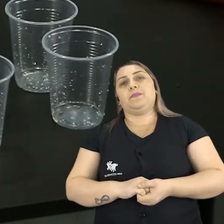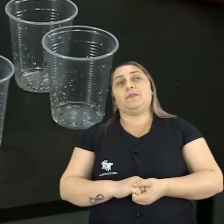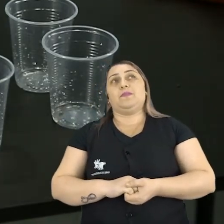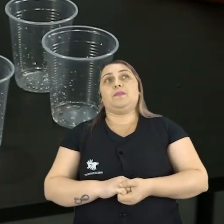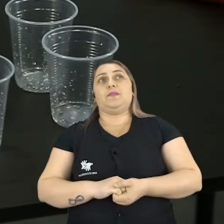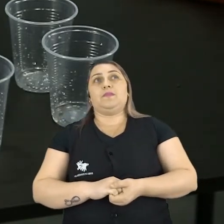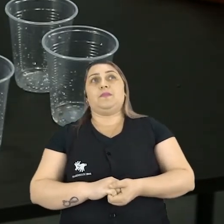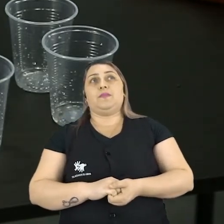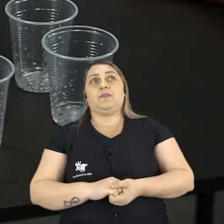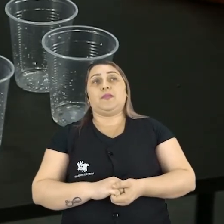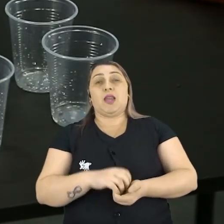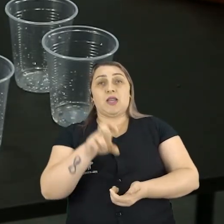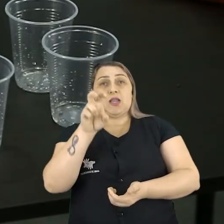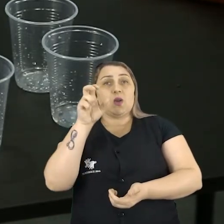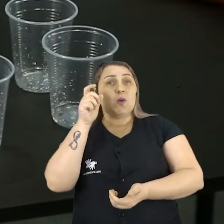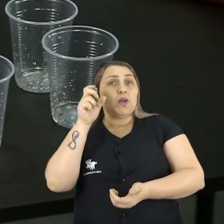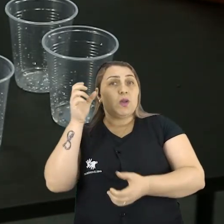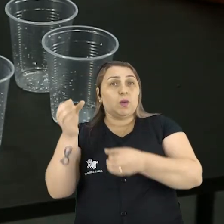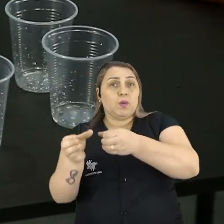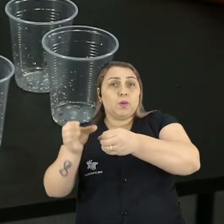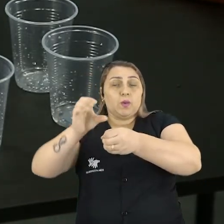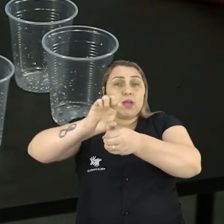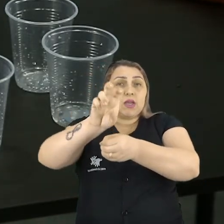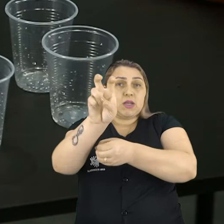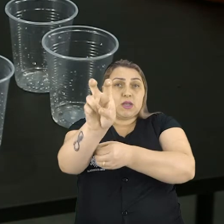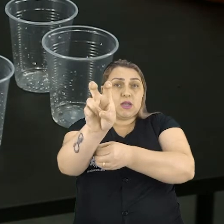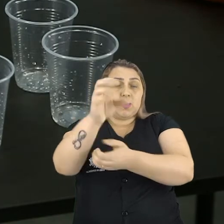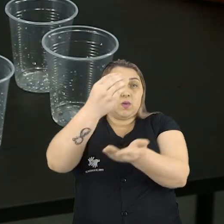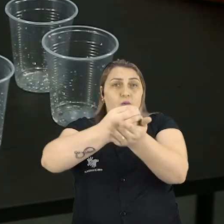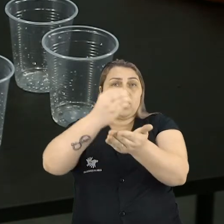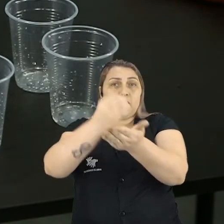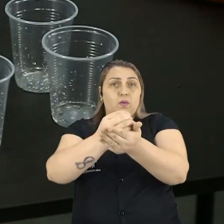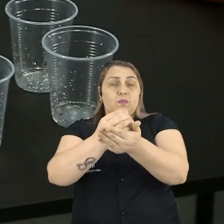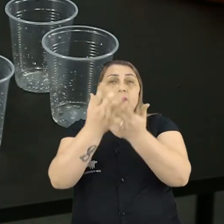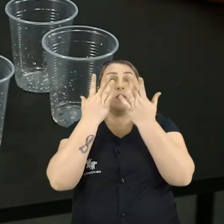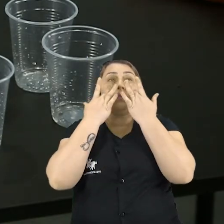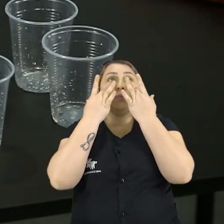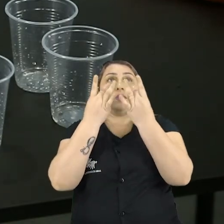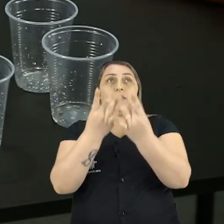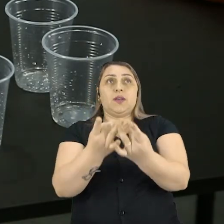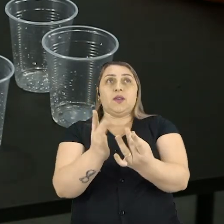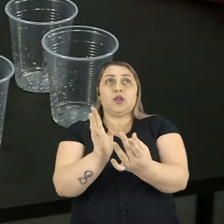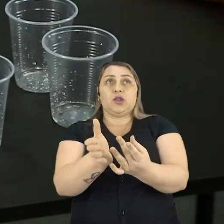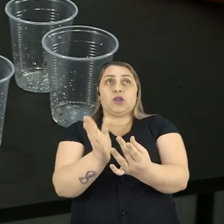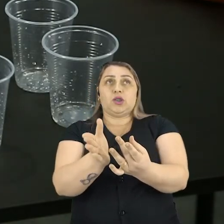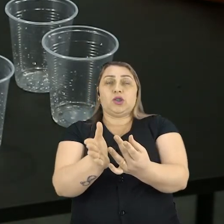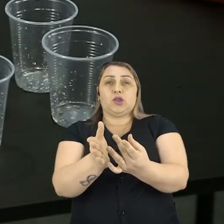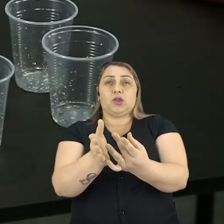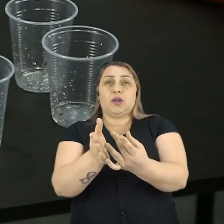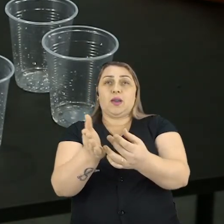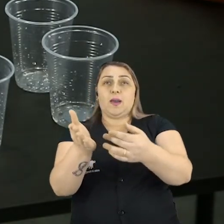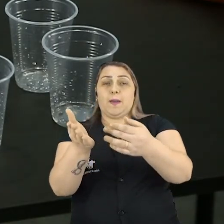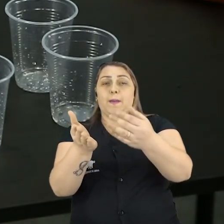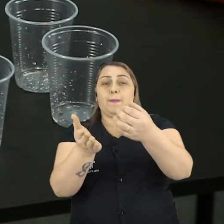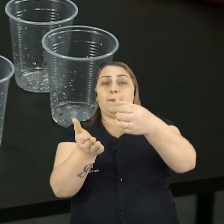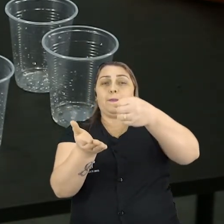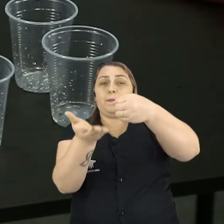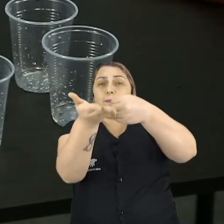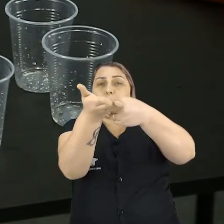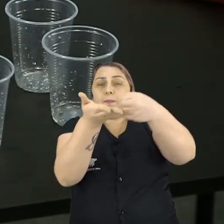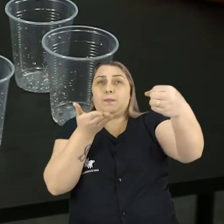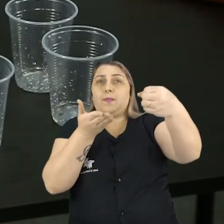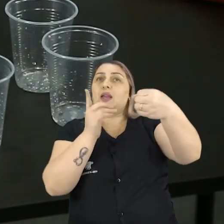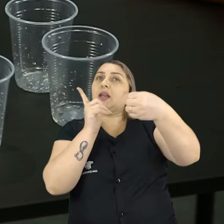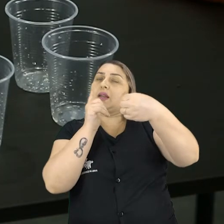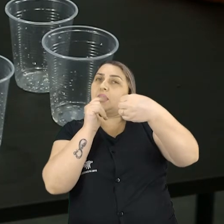5 Eu enchi 5 Observe que já está na metade Se eu já enchi